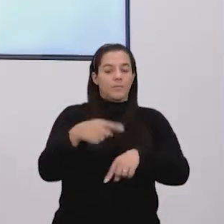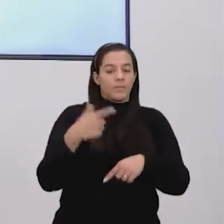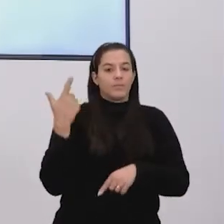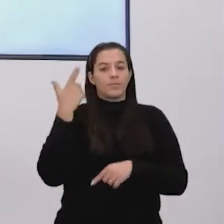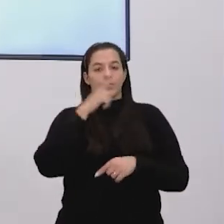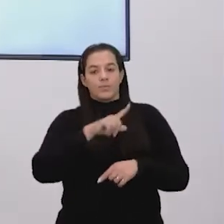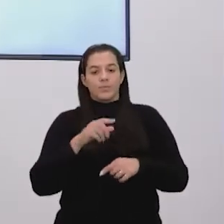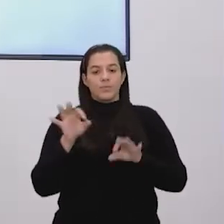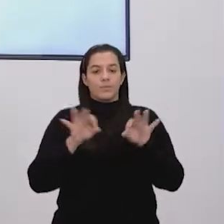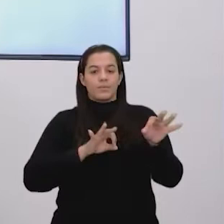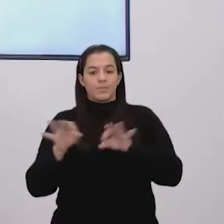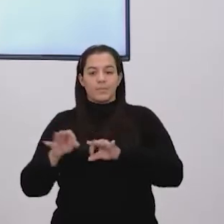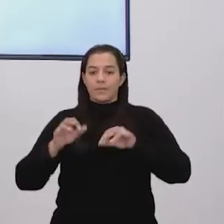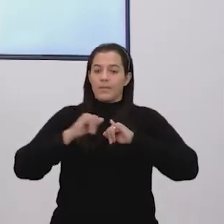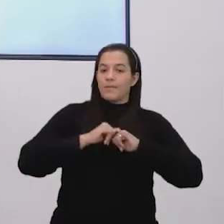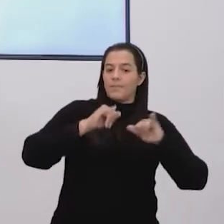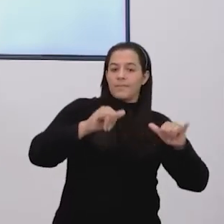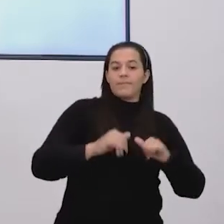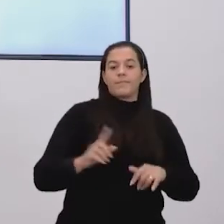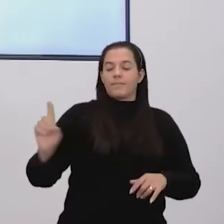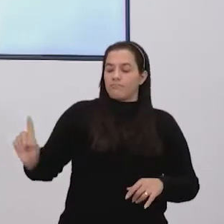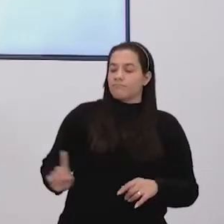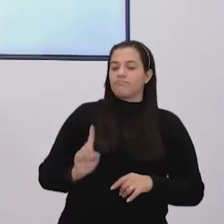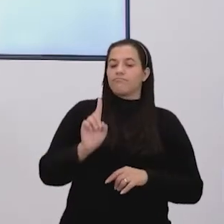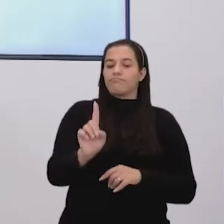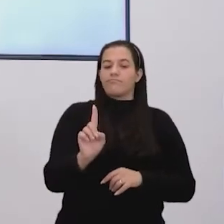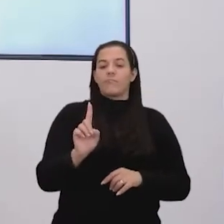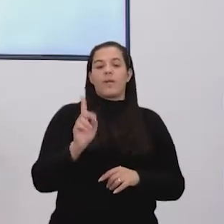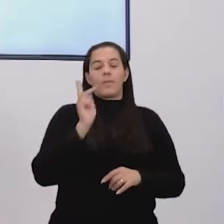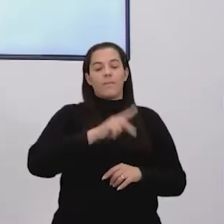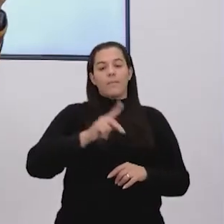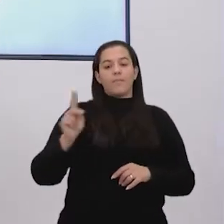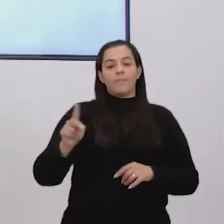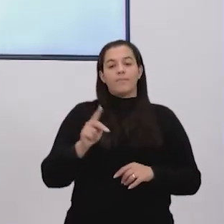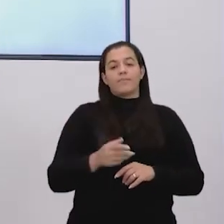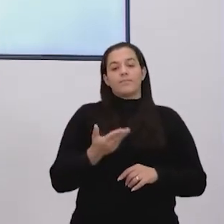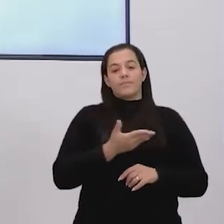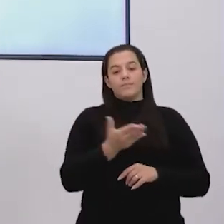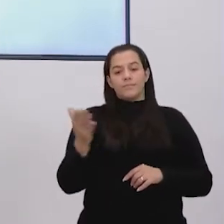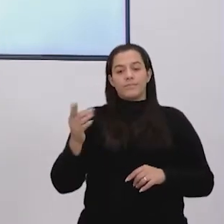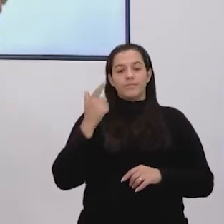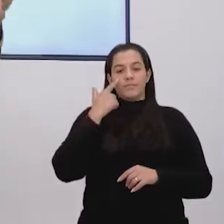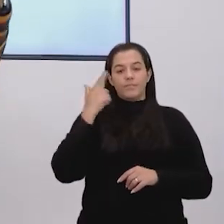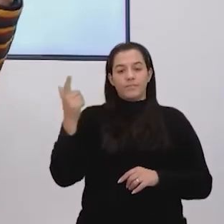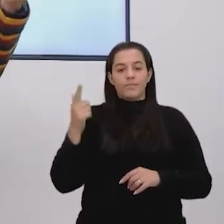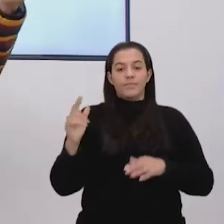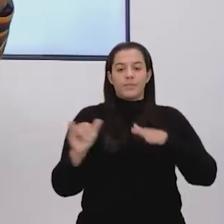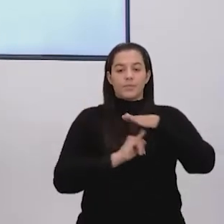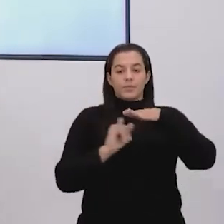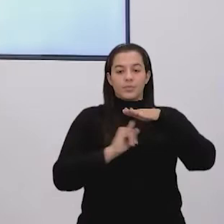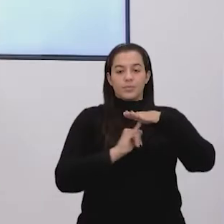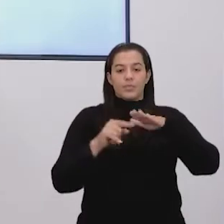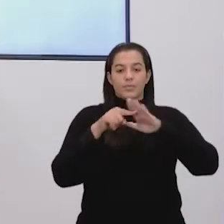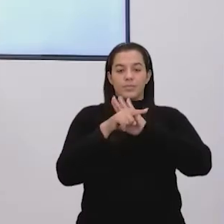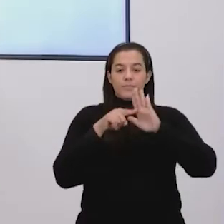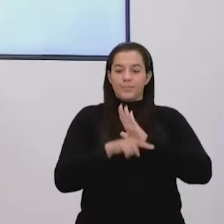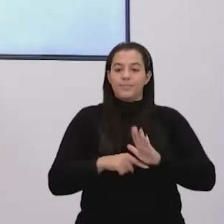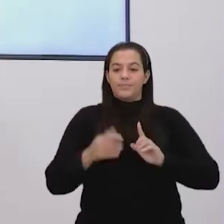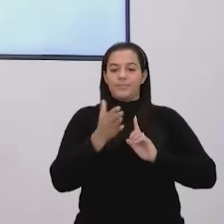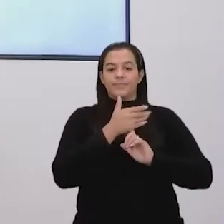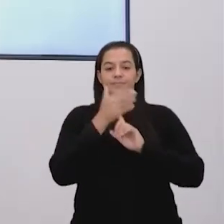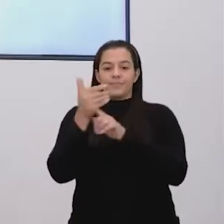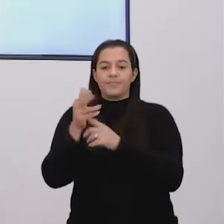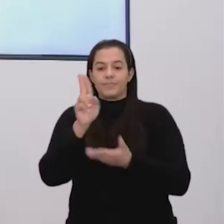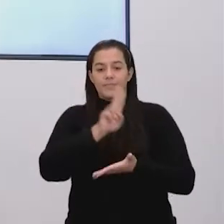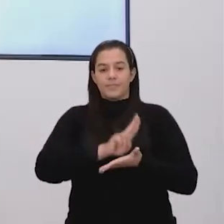Eu estou fazendo essa propaganda, mas a gente convidou aqui uma professora daqui do Instituto de Pesquisas Tecnológicas aqui da